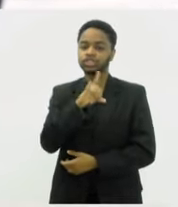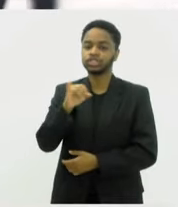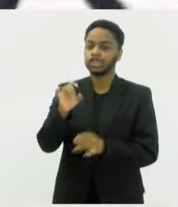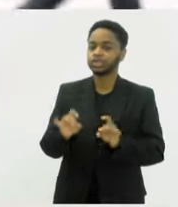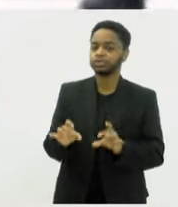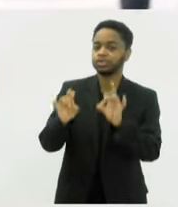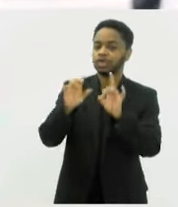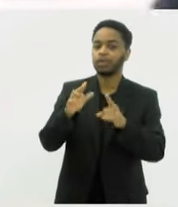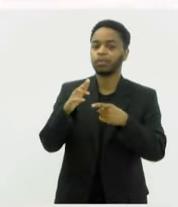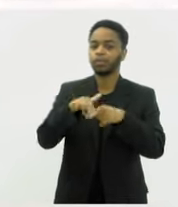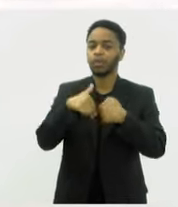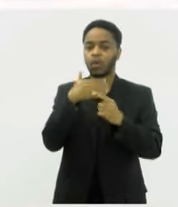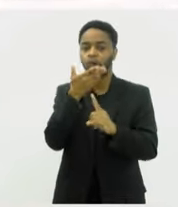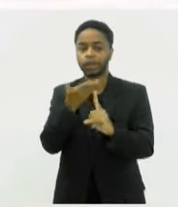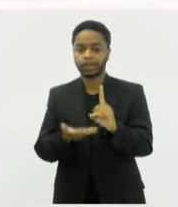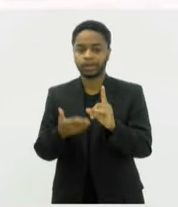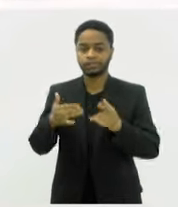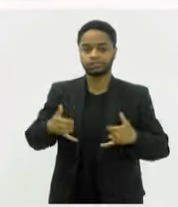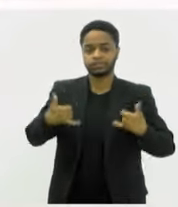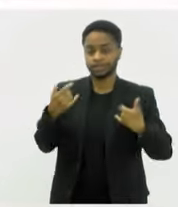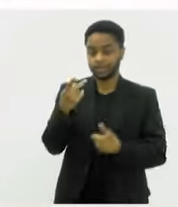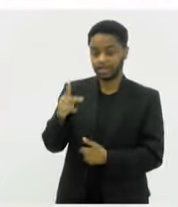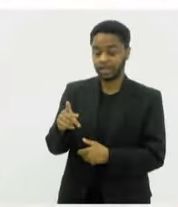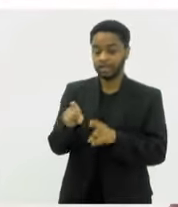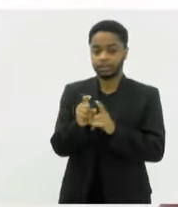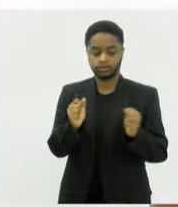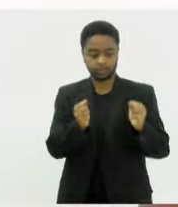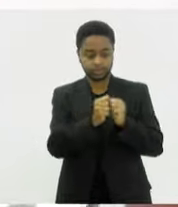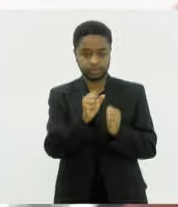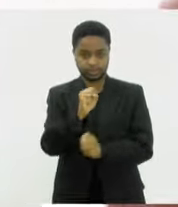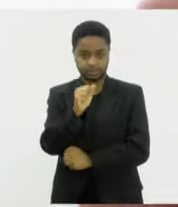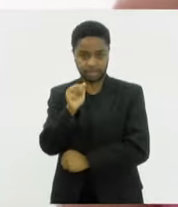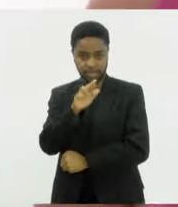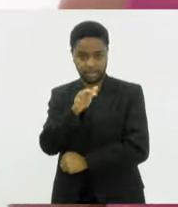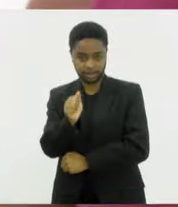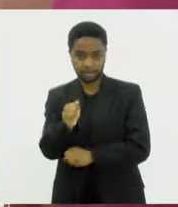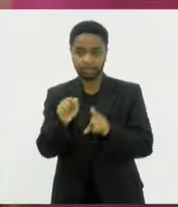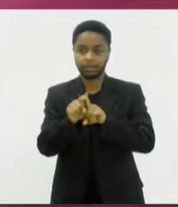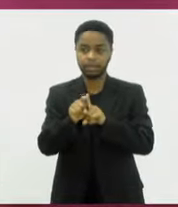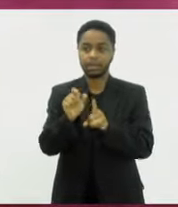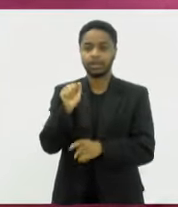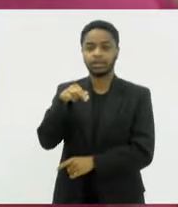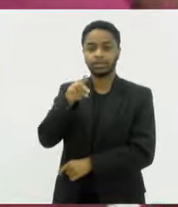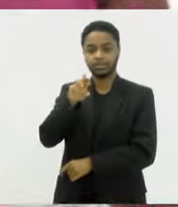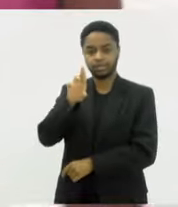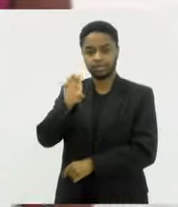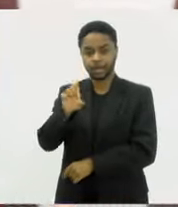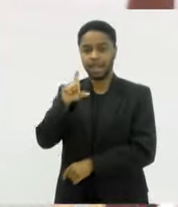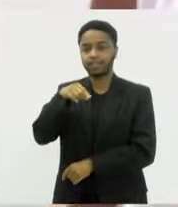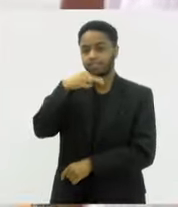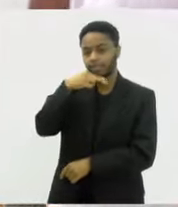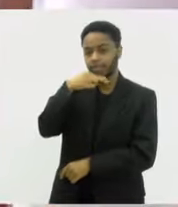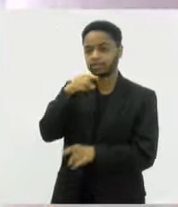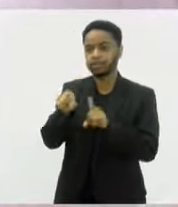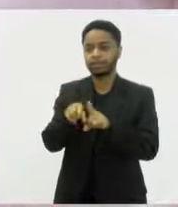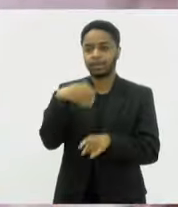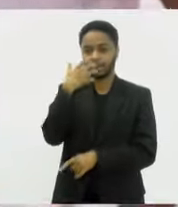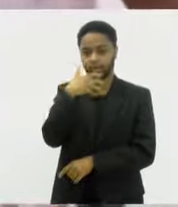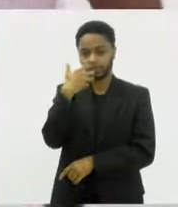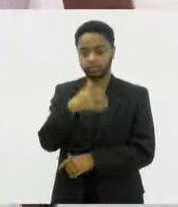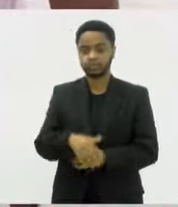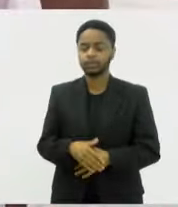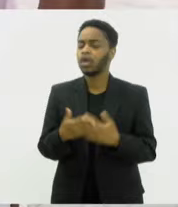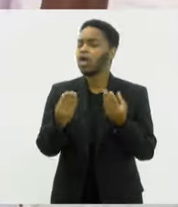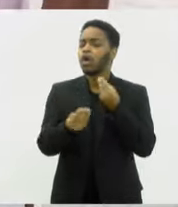homenagem à grande dama do samba. E ao meu lado está a Sara C, que é sambista, e o André Lara, que é neto e cantor também. André, como você acha que